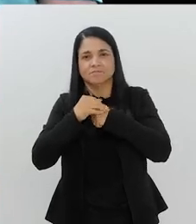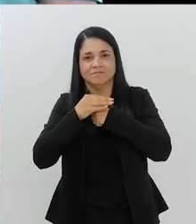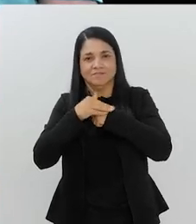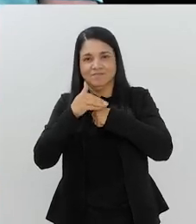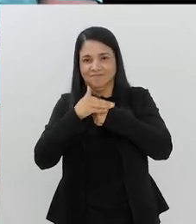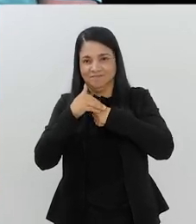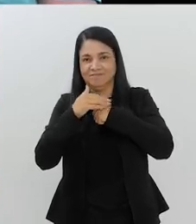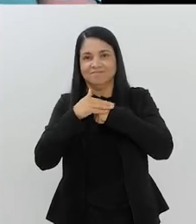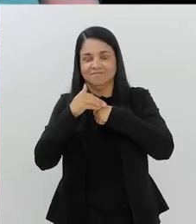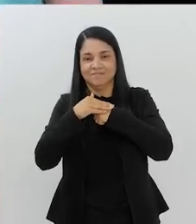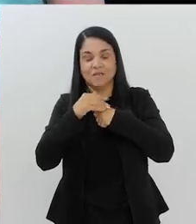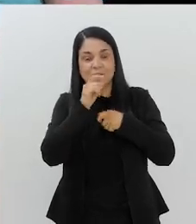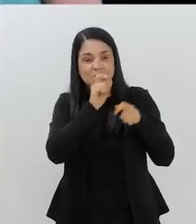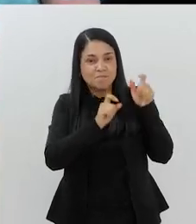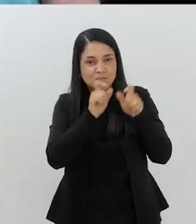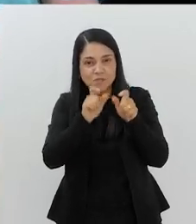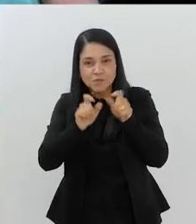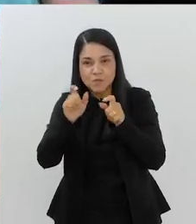carinho